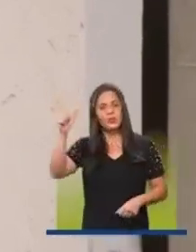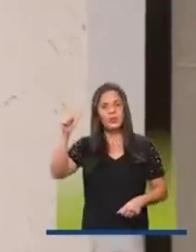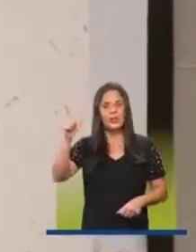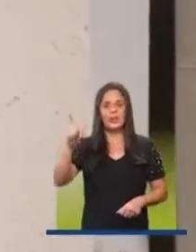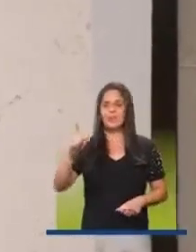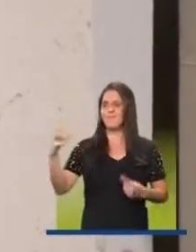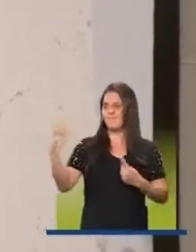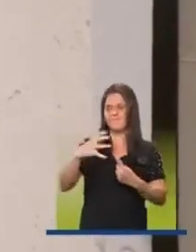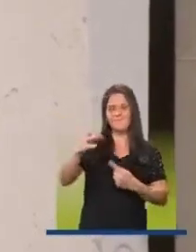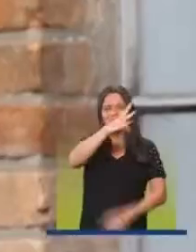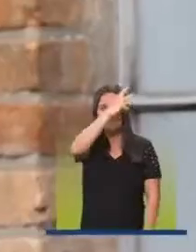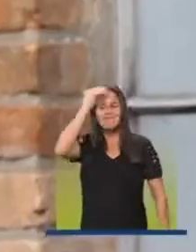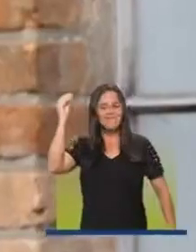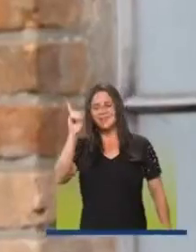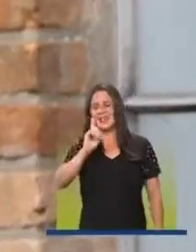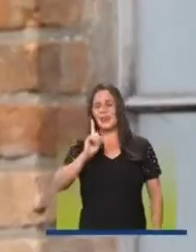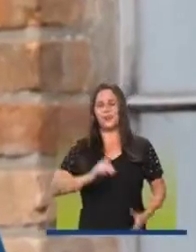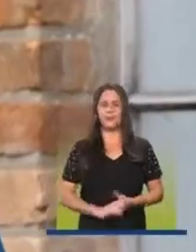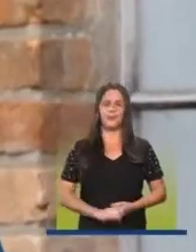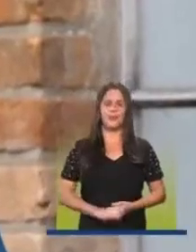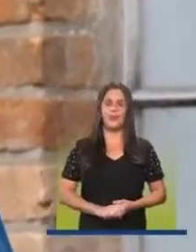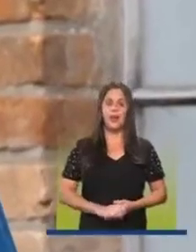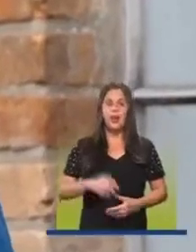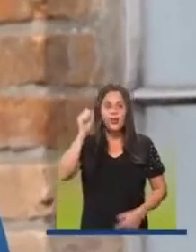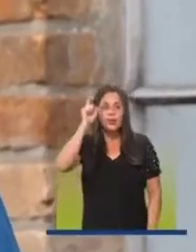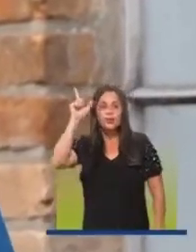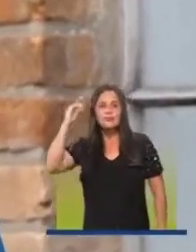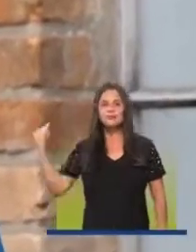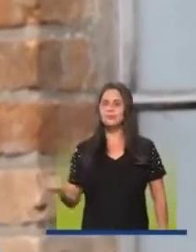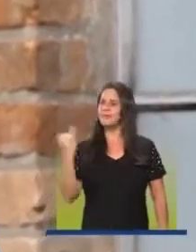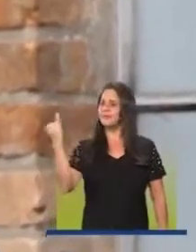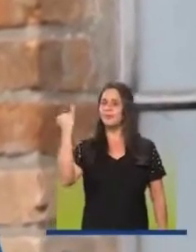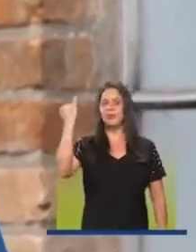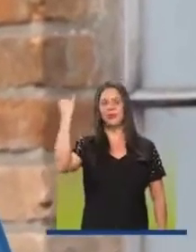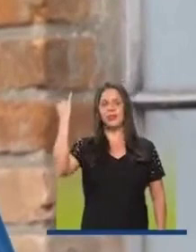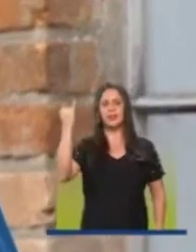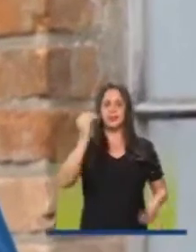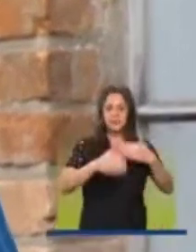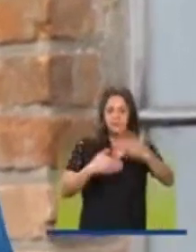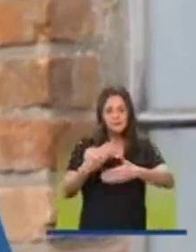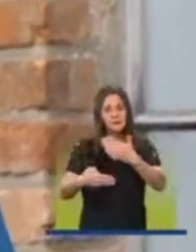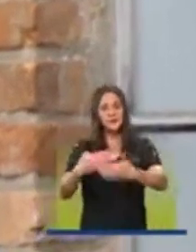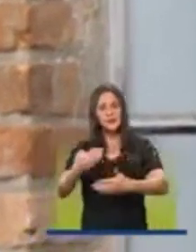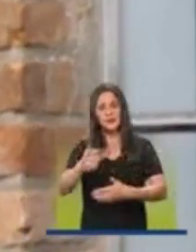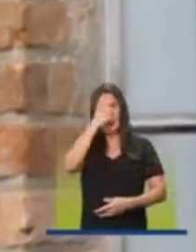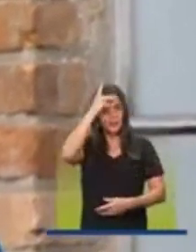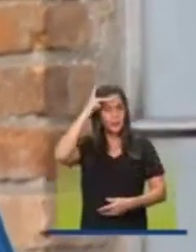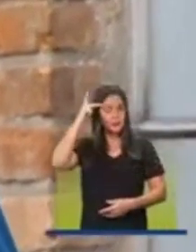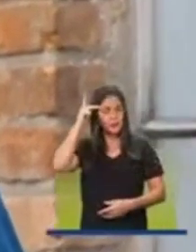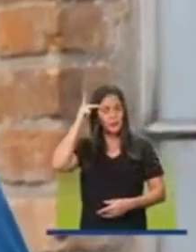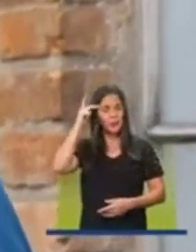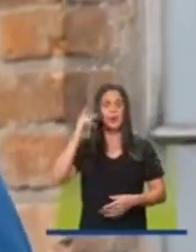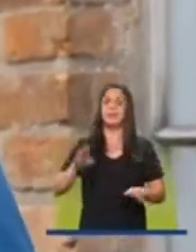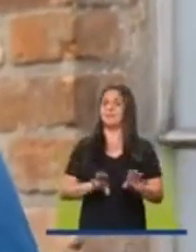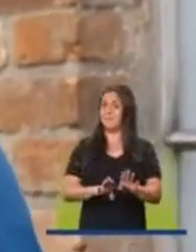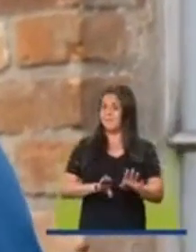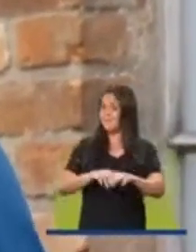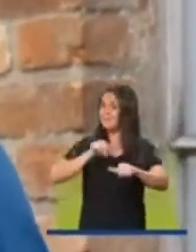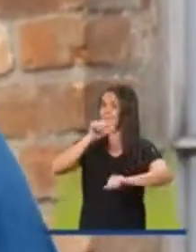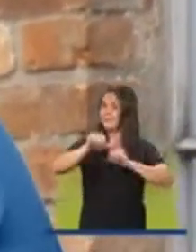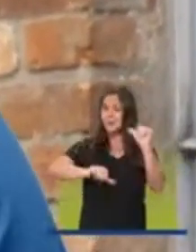não foram esquecidos. A cultura é fundamental para o desenvolvimento humano. A cultura